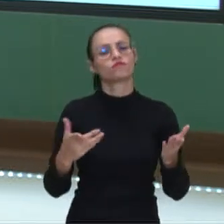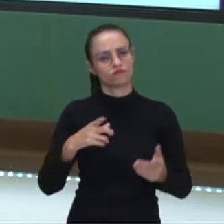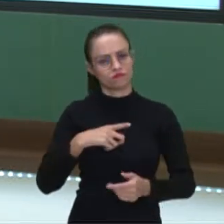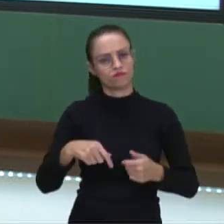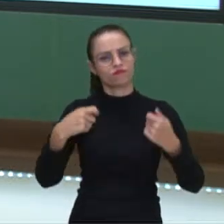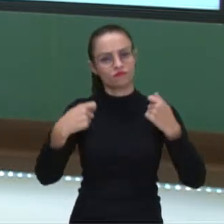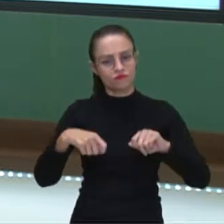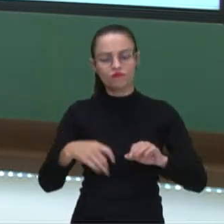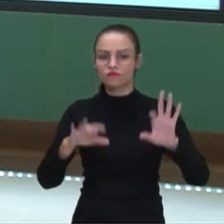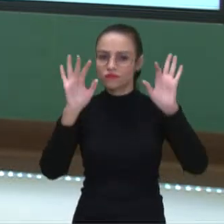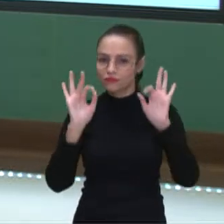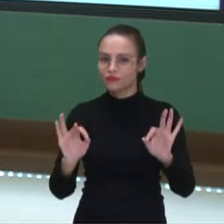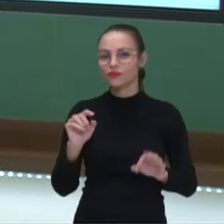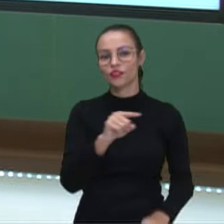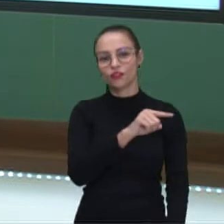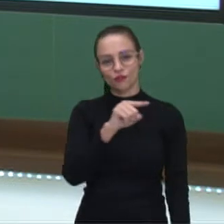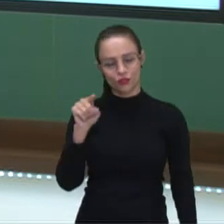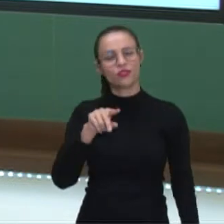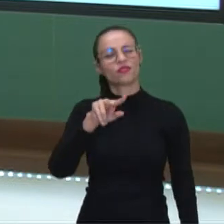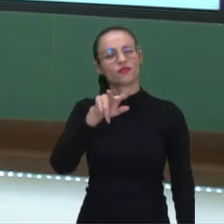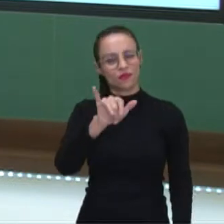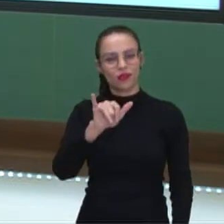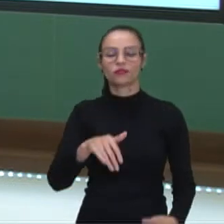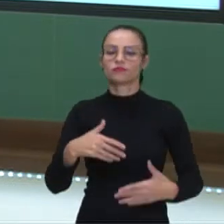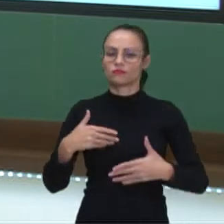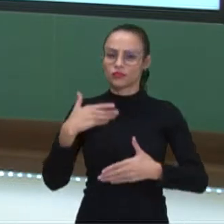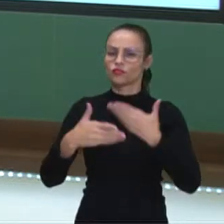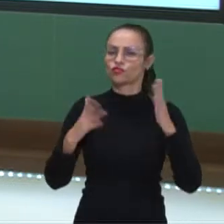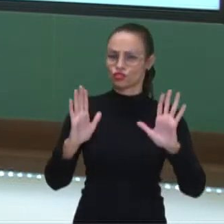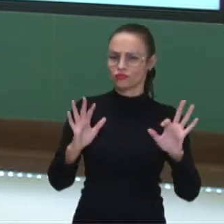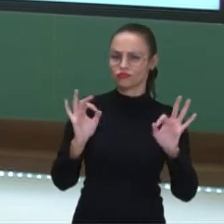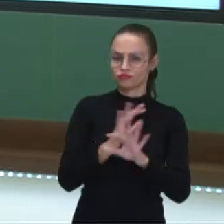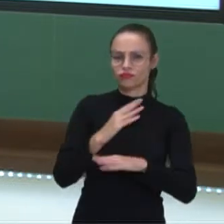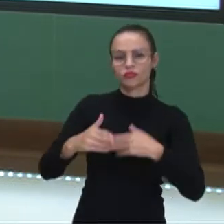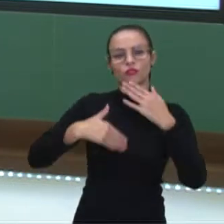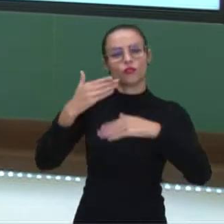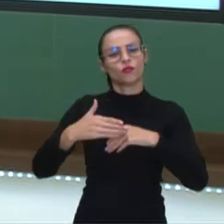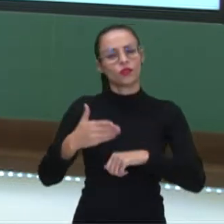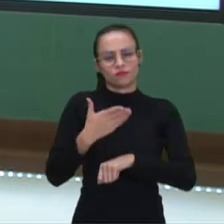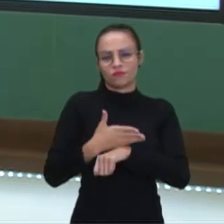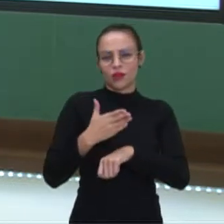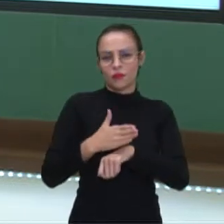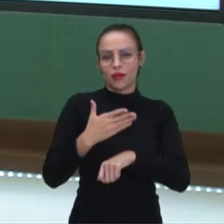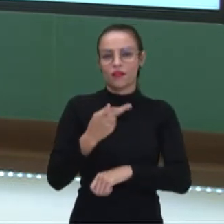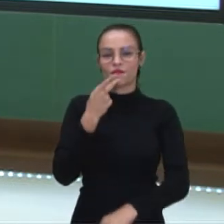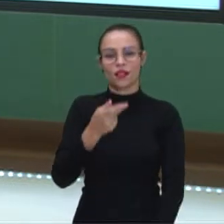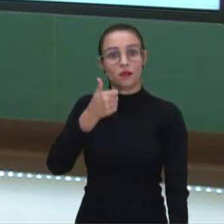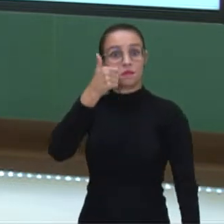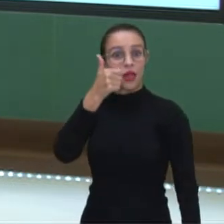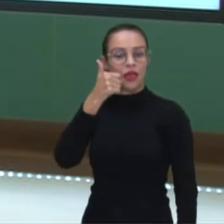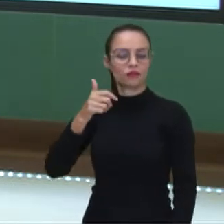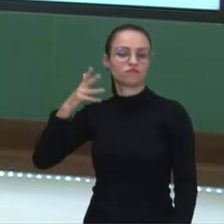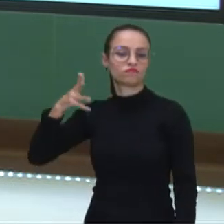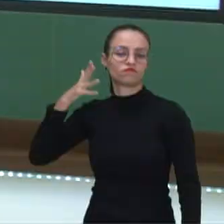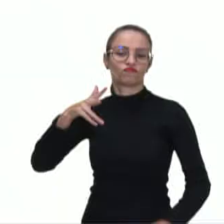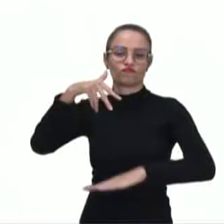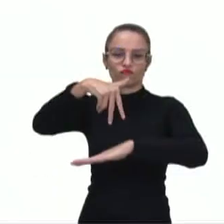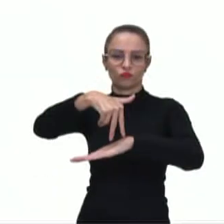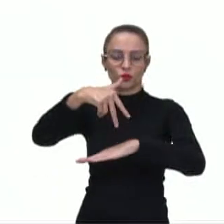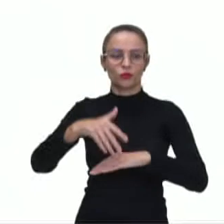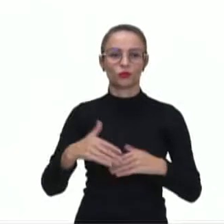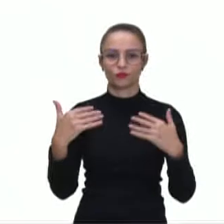Eu tenho certeza que você vai desenvolver e já desenvolveu essa habilidade de falar bem em público. Aqui na foto,